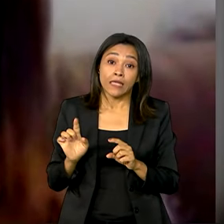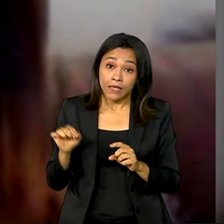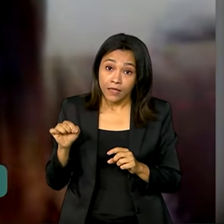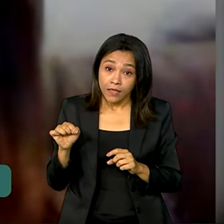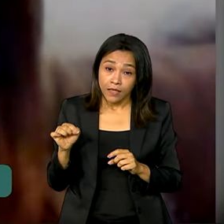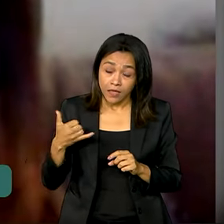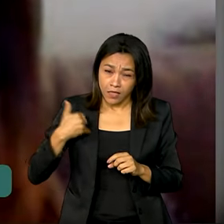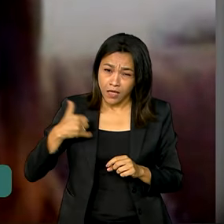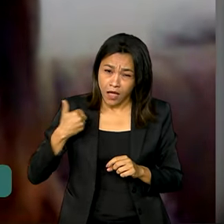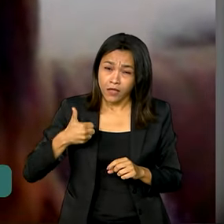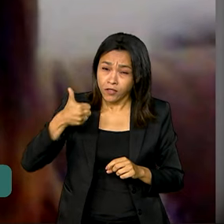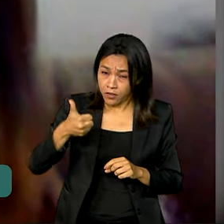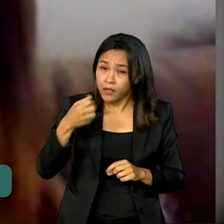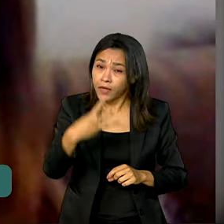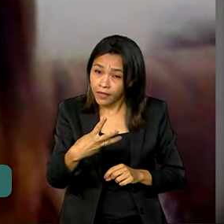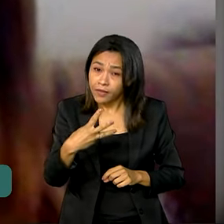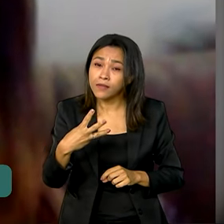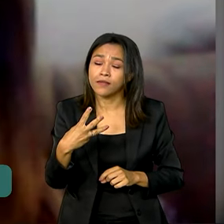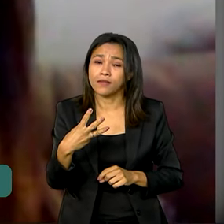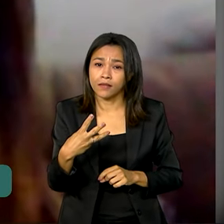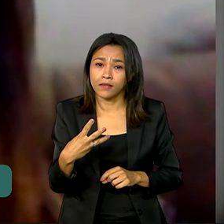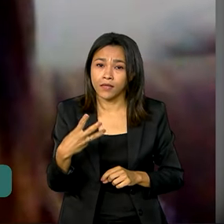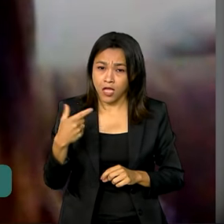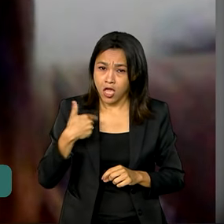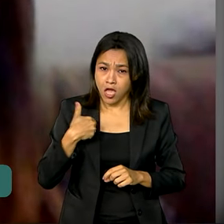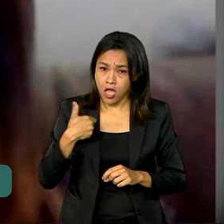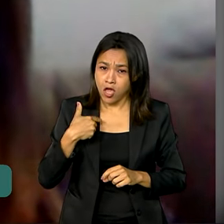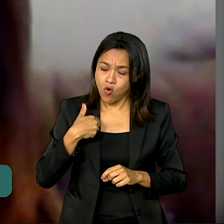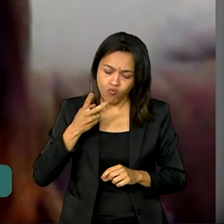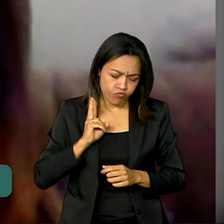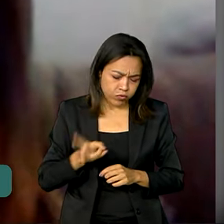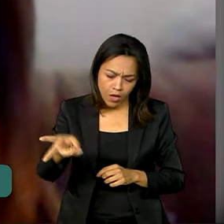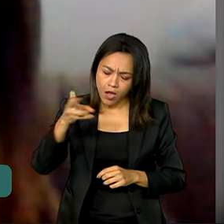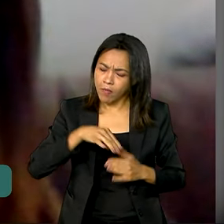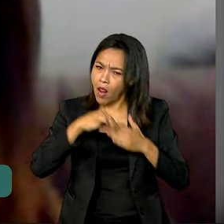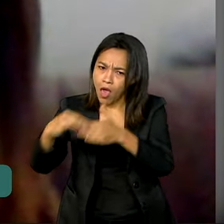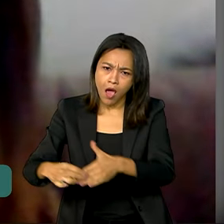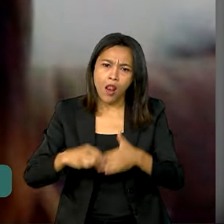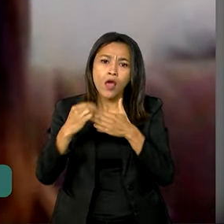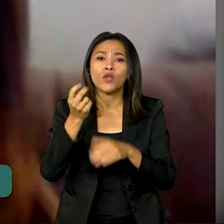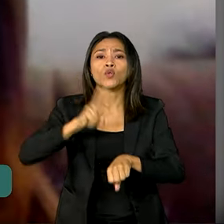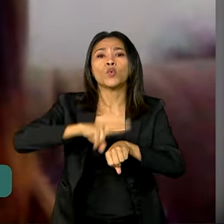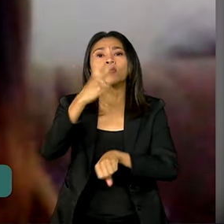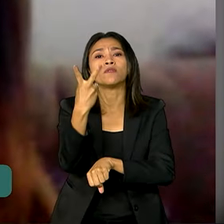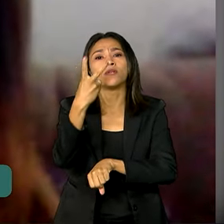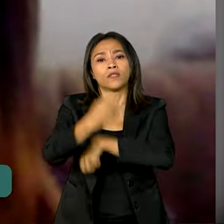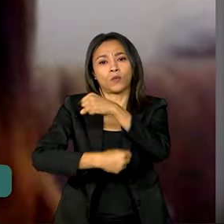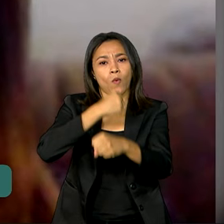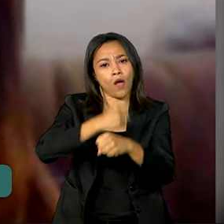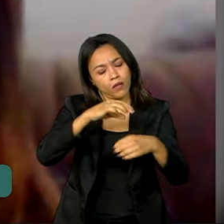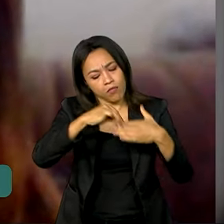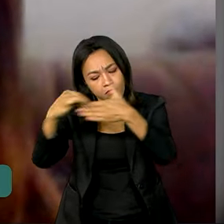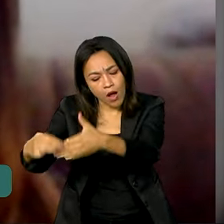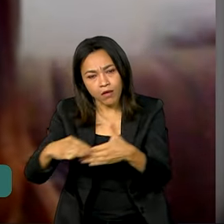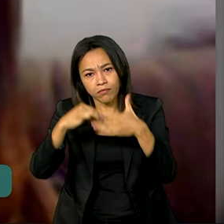dos 13 anos, né, eu não deixei de levar mais. Então, duas vezes ao ano eu levo, aí a ginecologista explicou